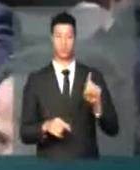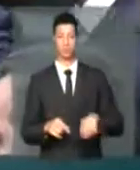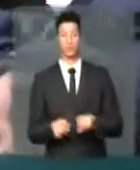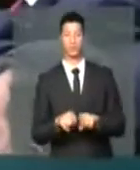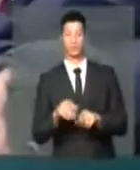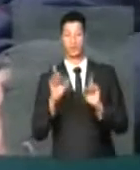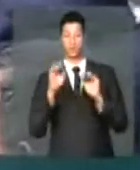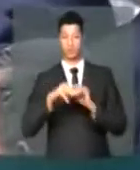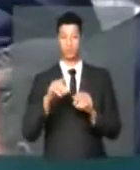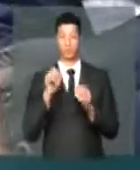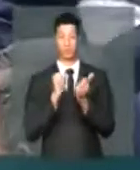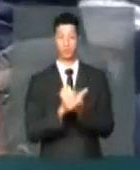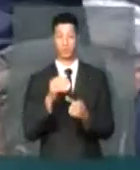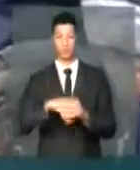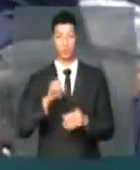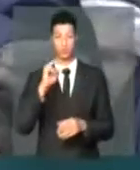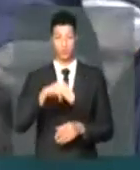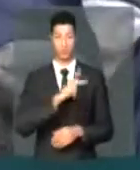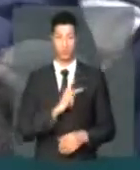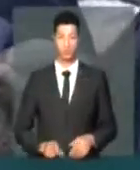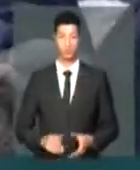e o Democratas orienta o voto sim, senhor Presidente.